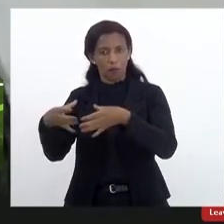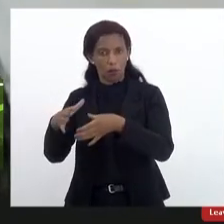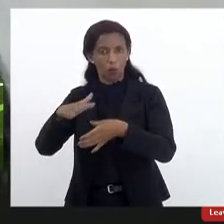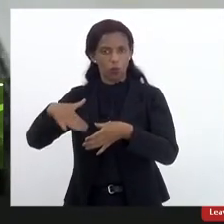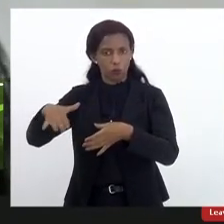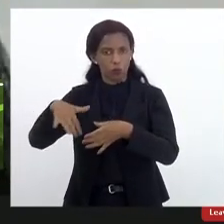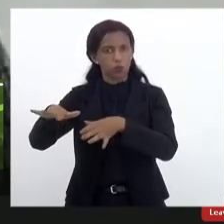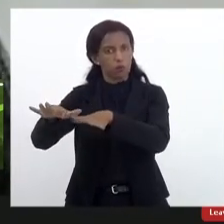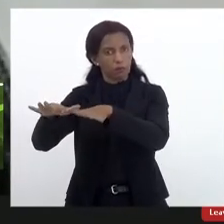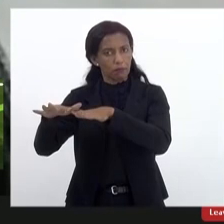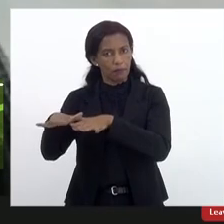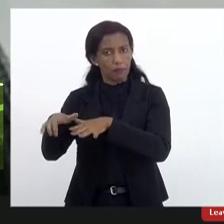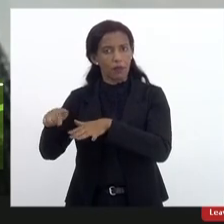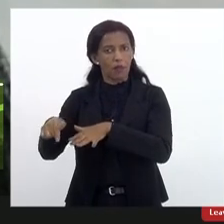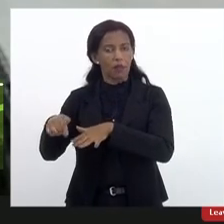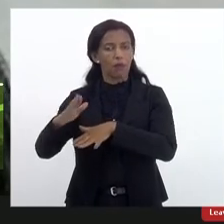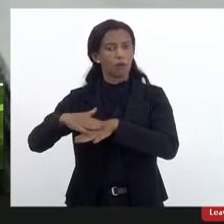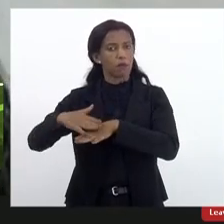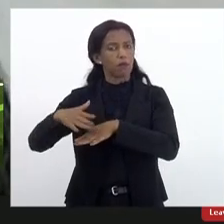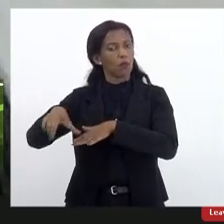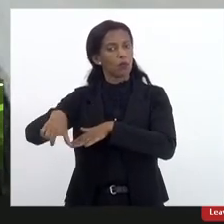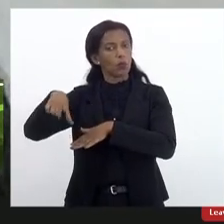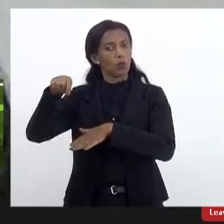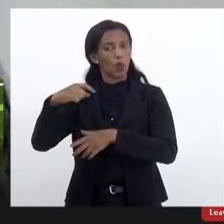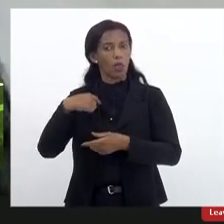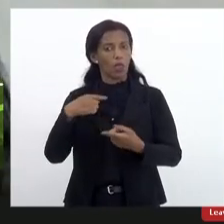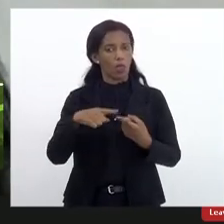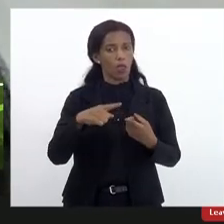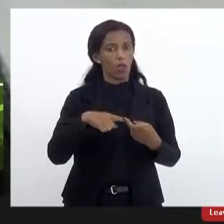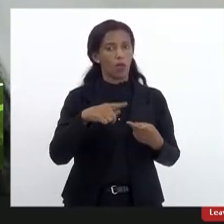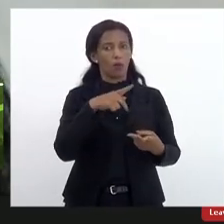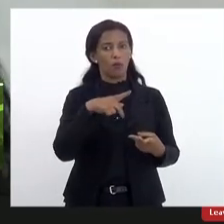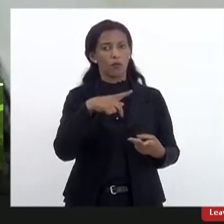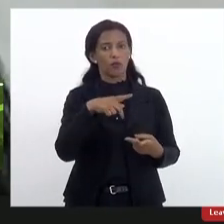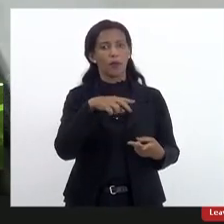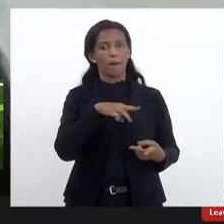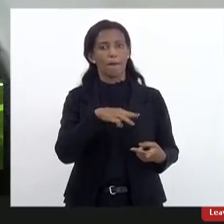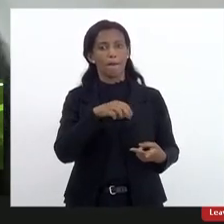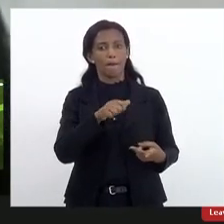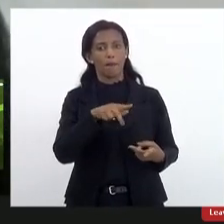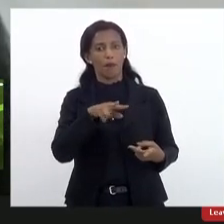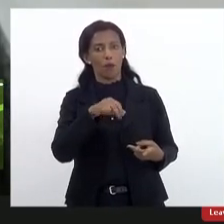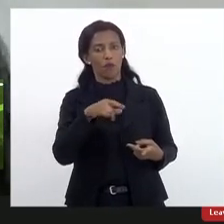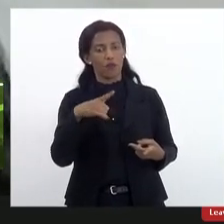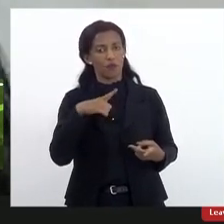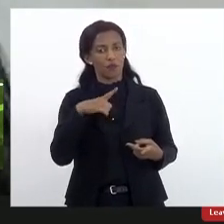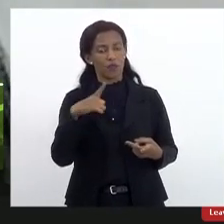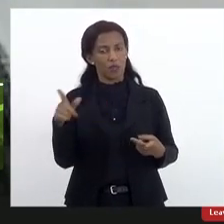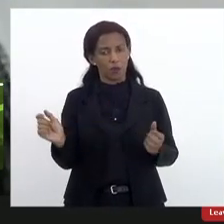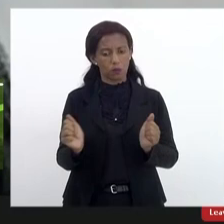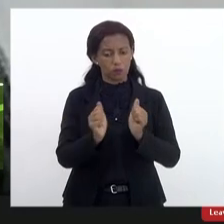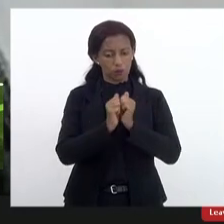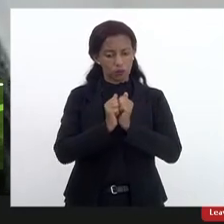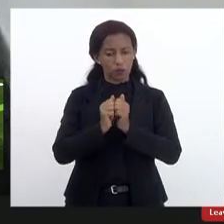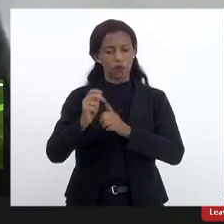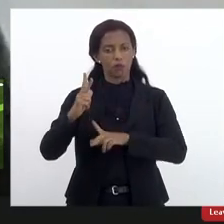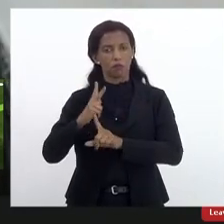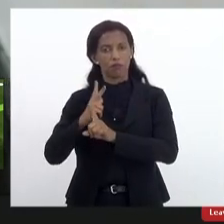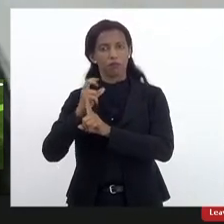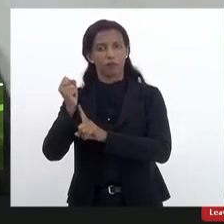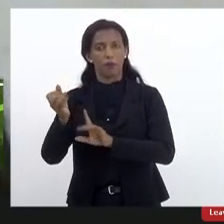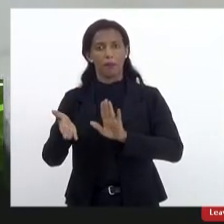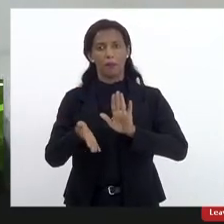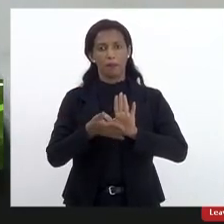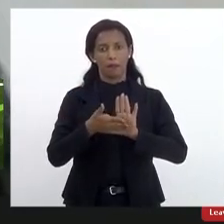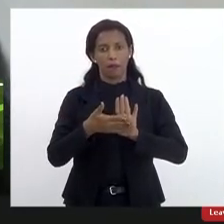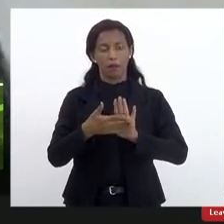plenária fomos eleita eu e a professora Malvina compusemos a chapa e fomos eleitas para o mandato de